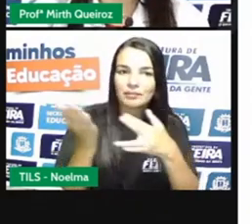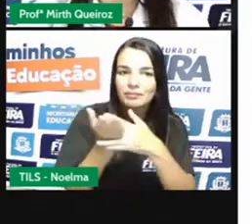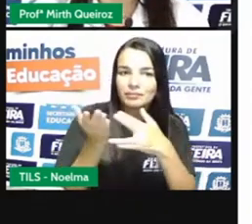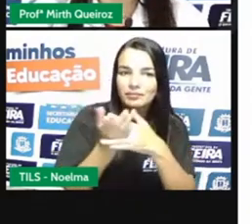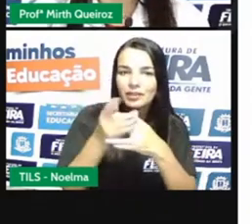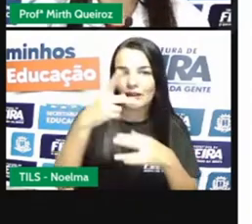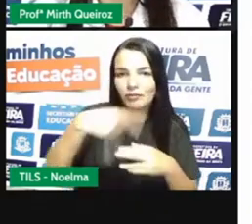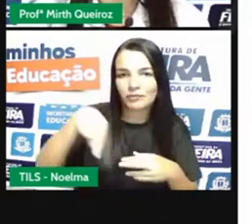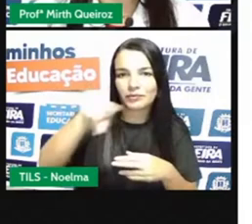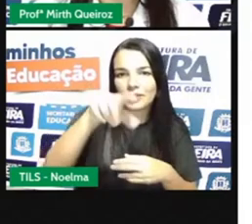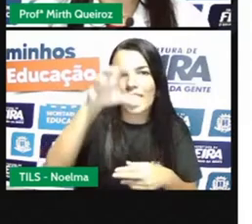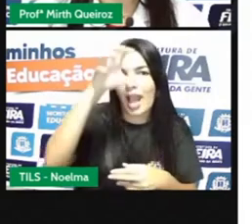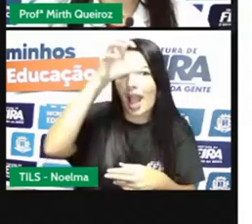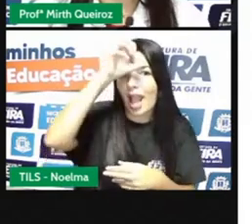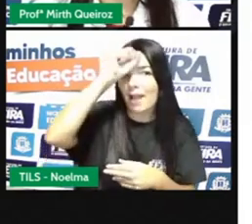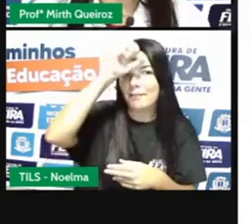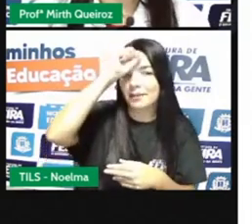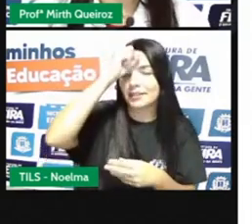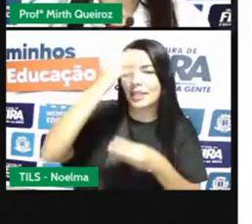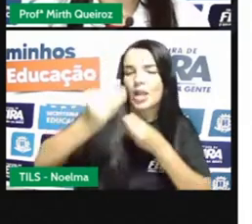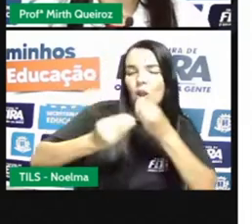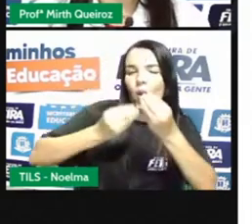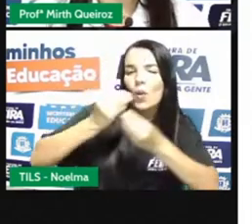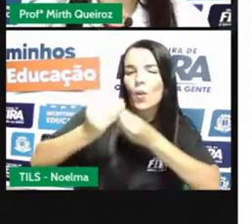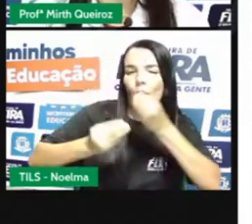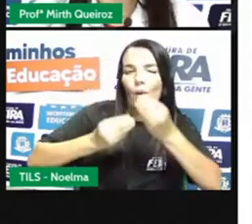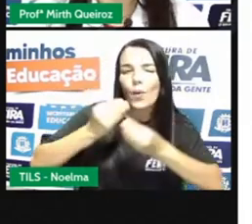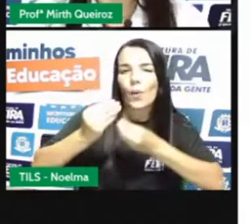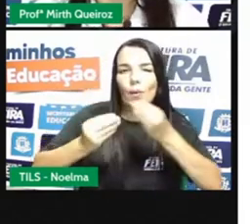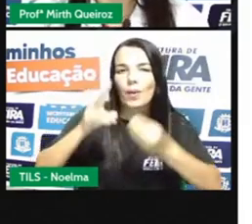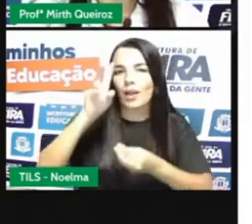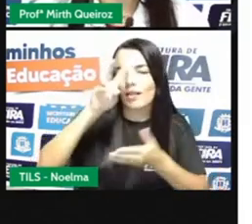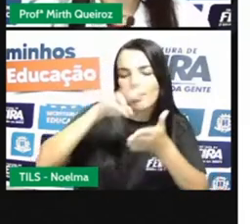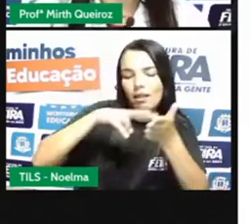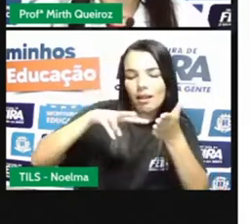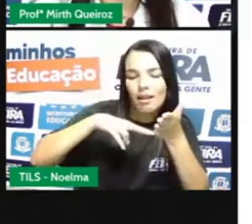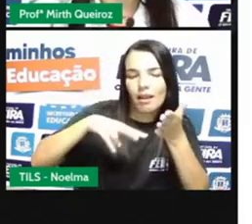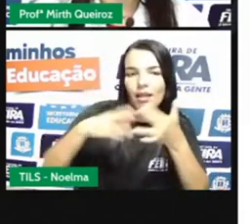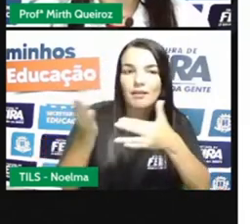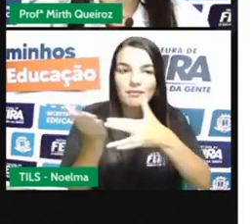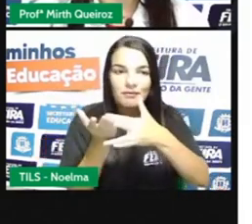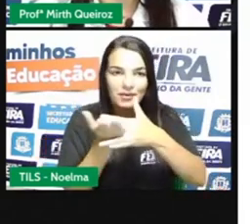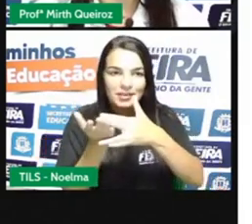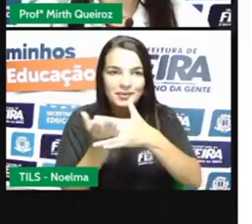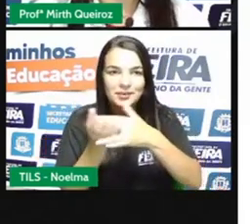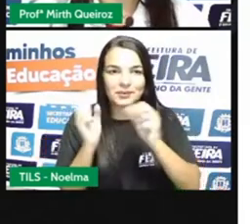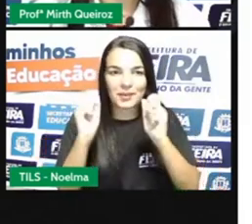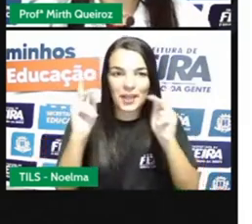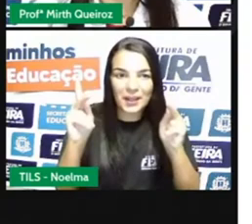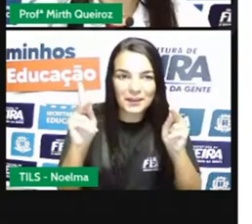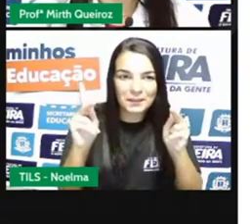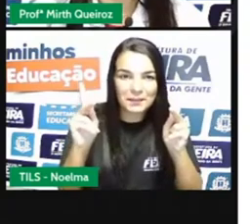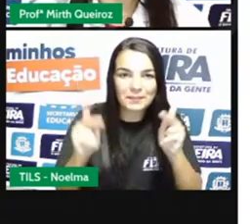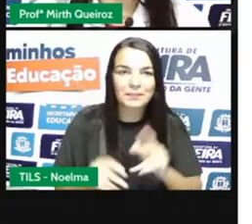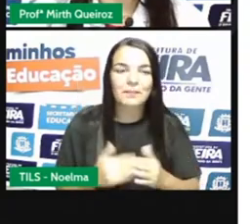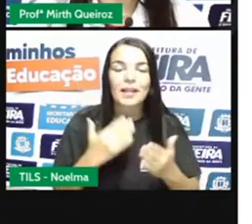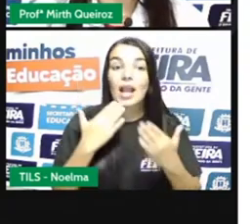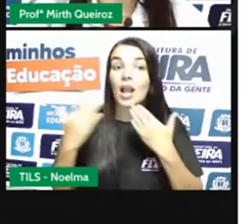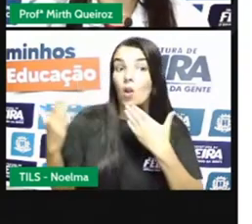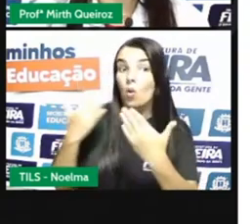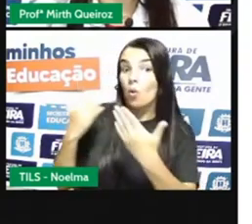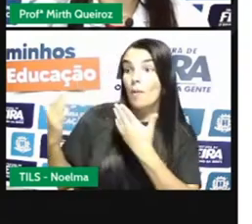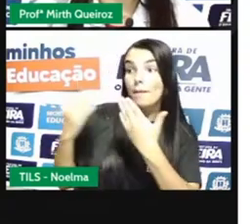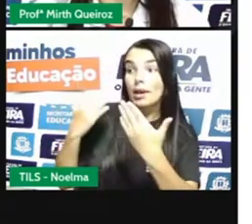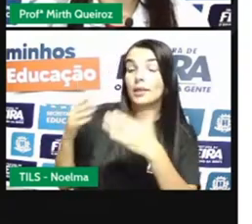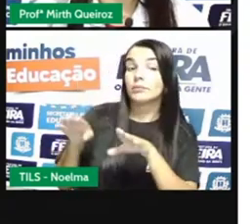aprender a como ler frações, certo? Comparando também